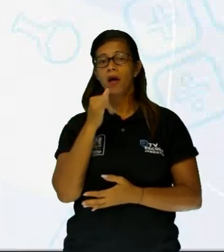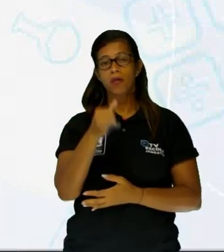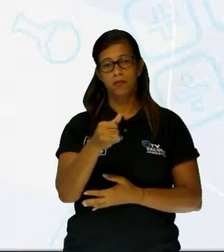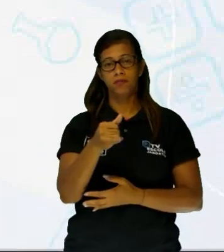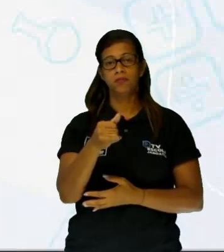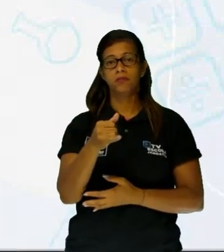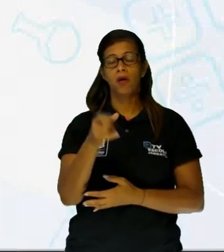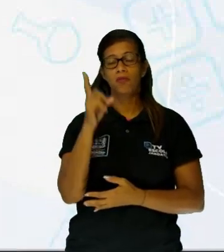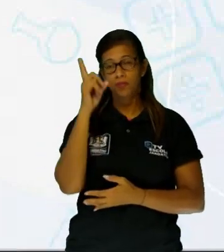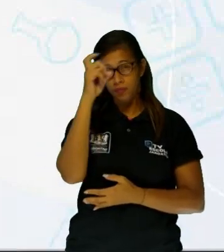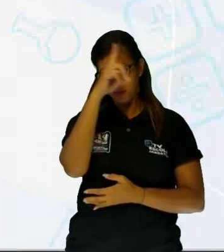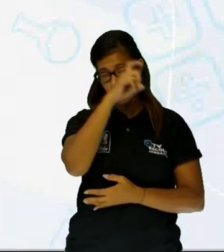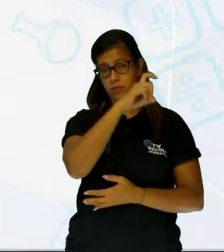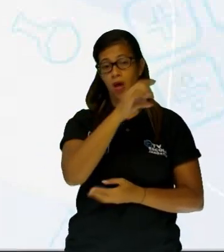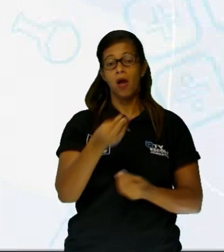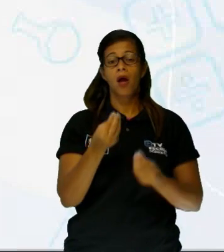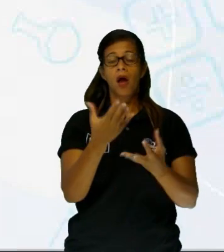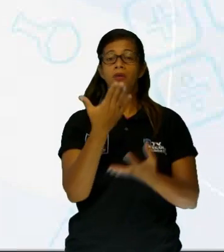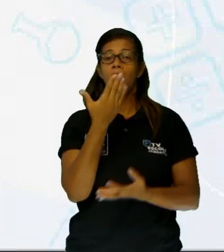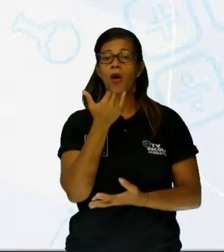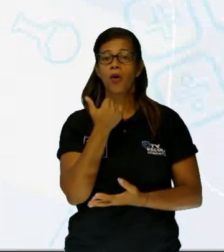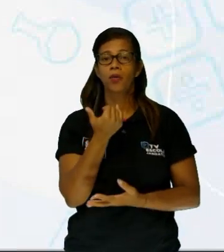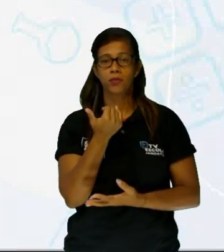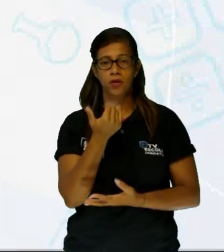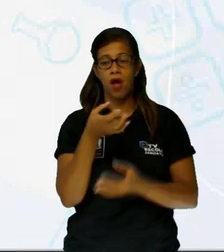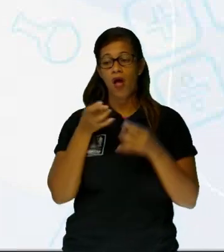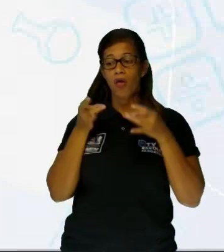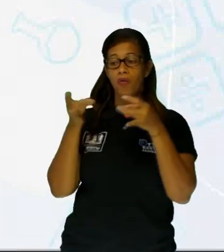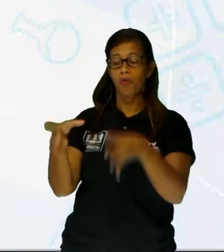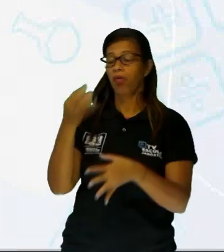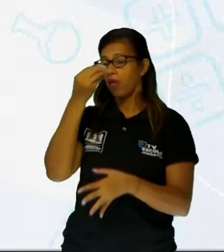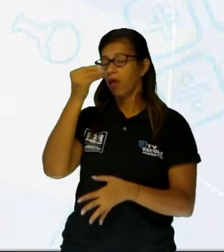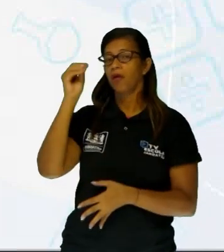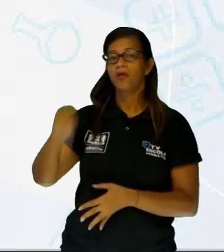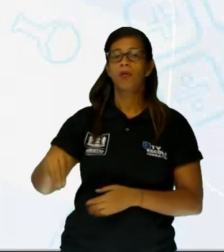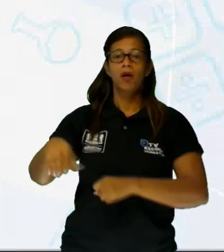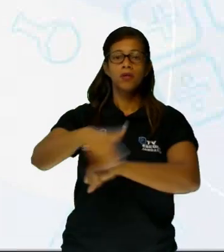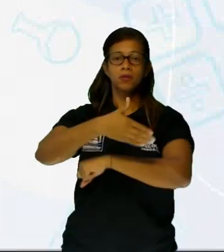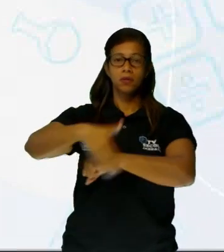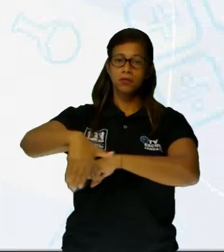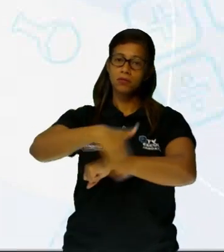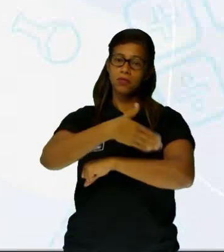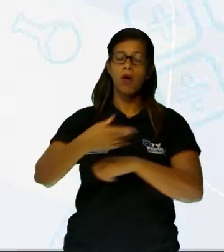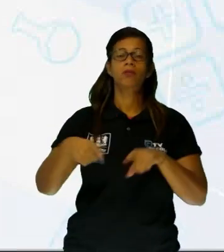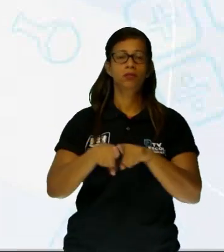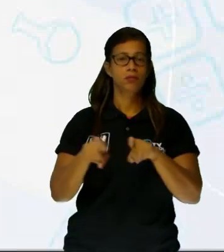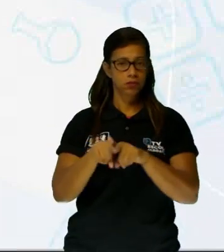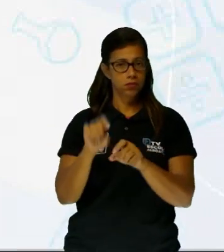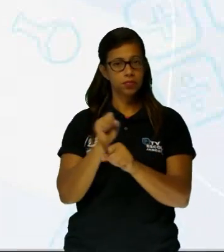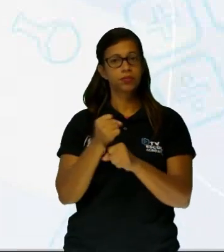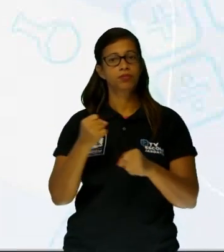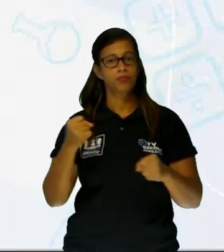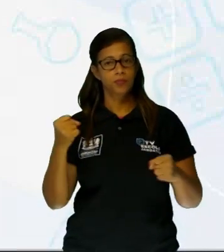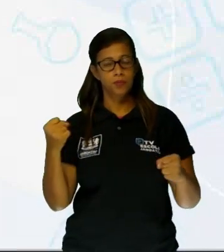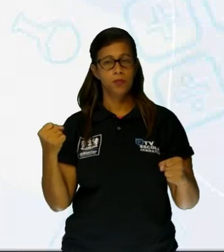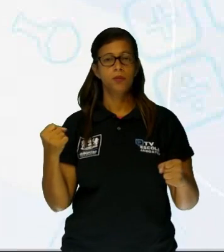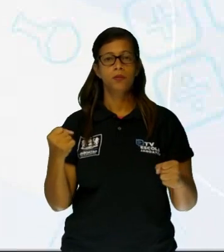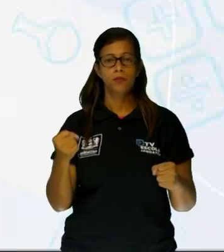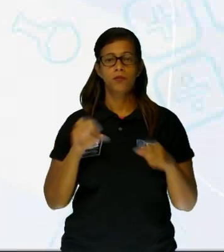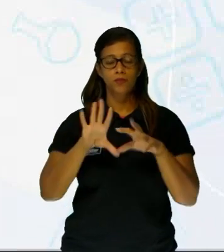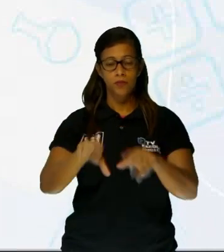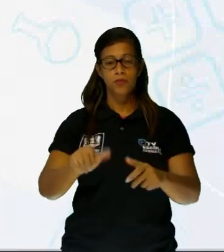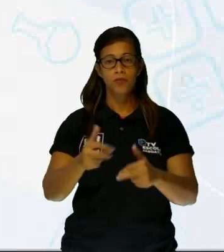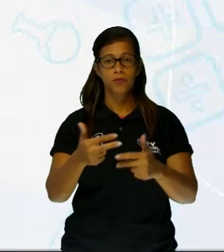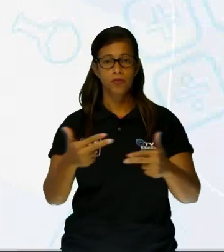alimentar os cativos e os abandonam nas ruas. Também é grande o número de abandono de animais sazonais ou